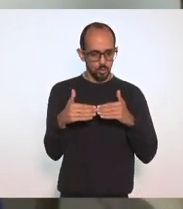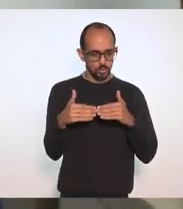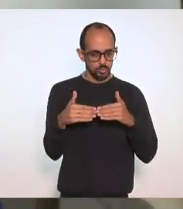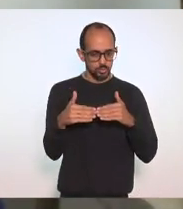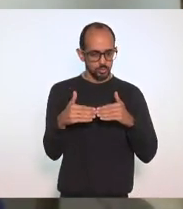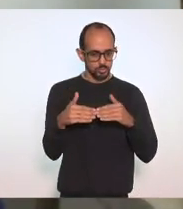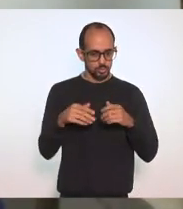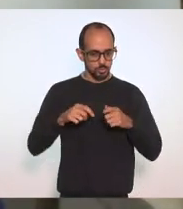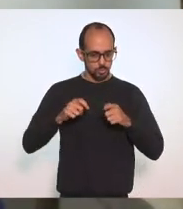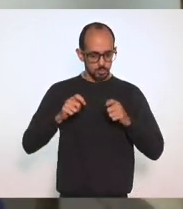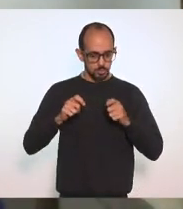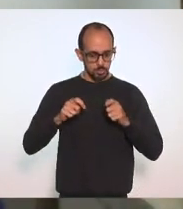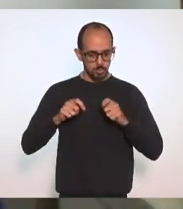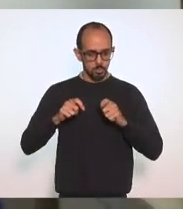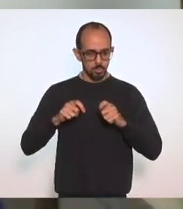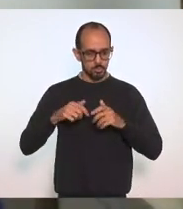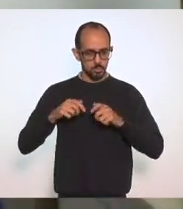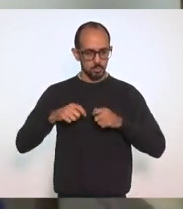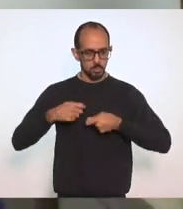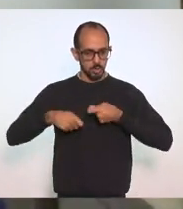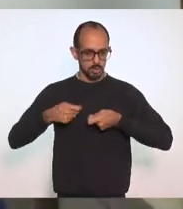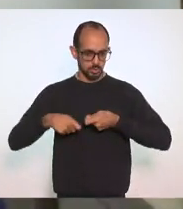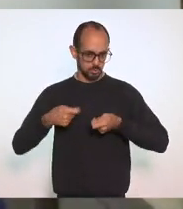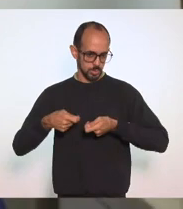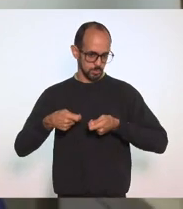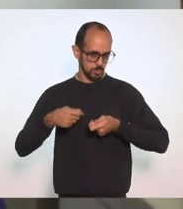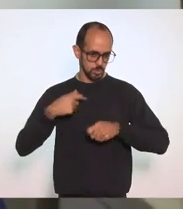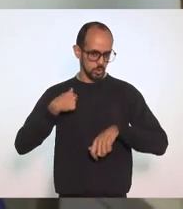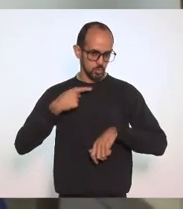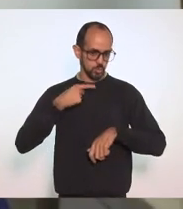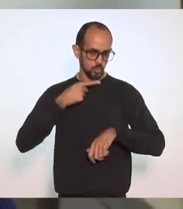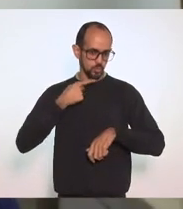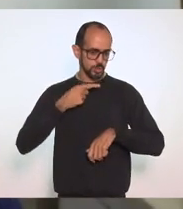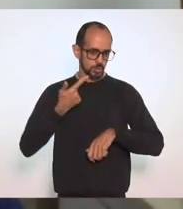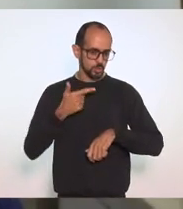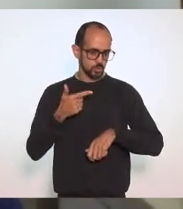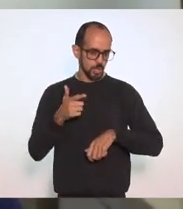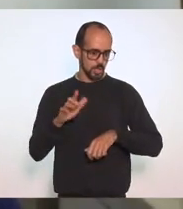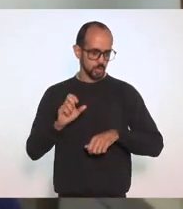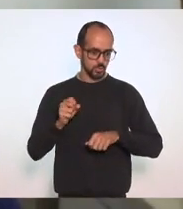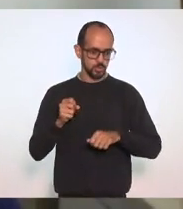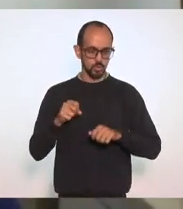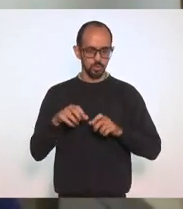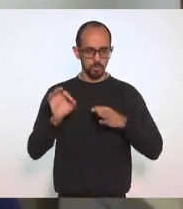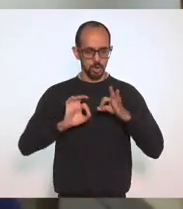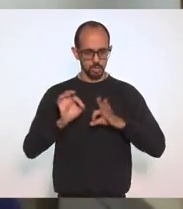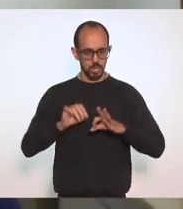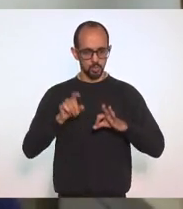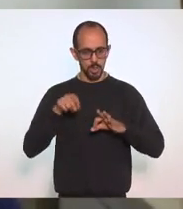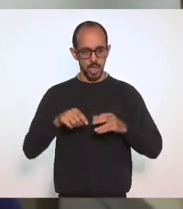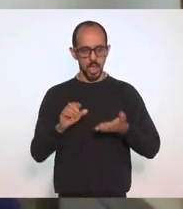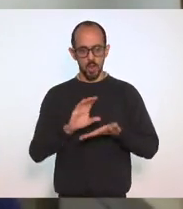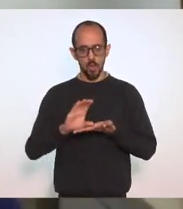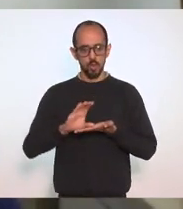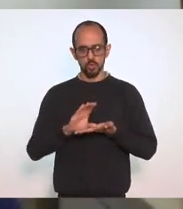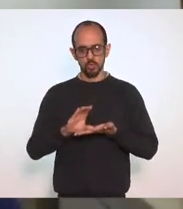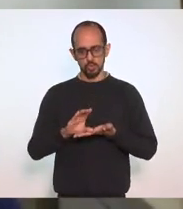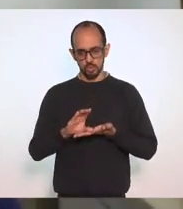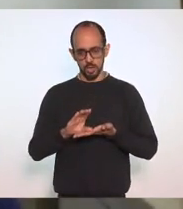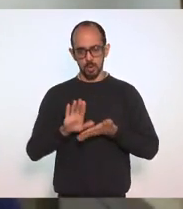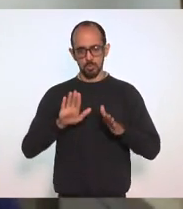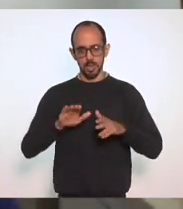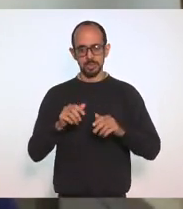que o projeto do Executivo é constitucional. Mas na redação do artigo